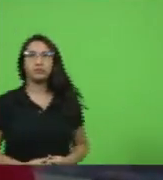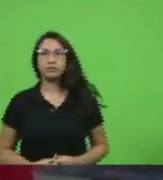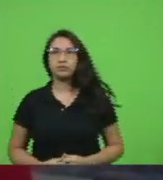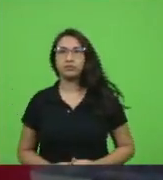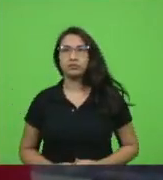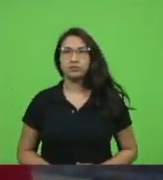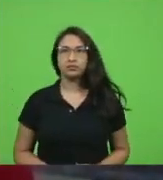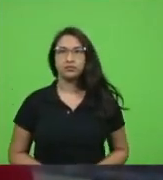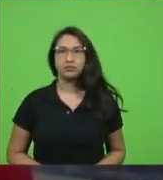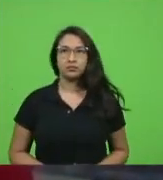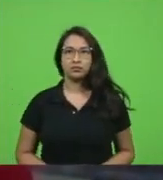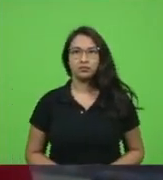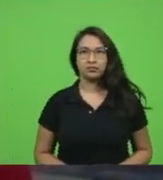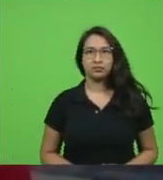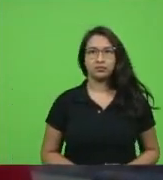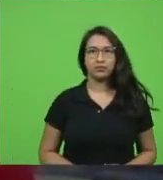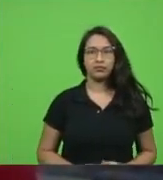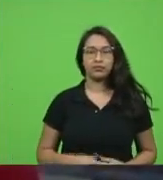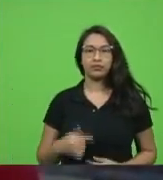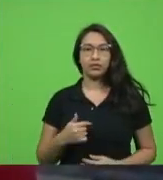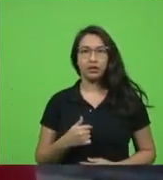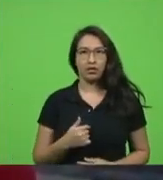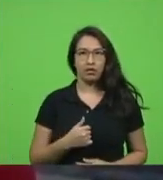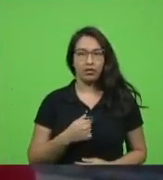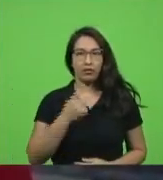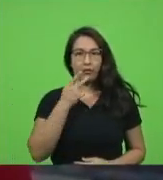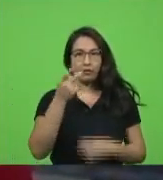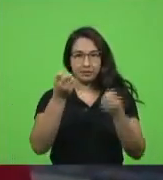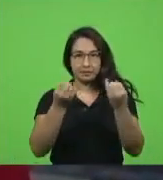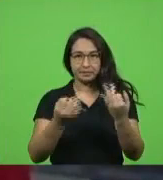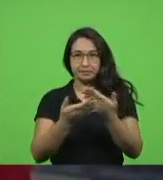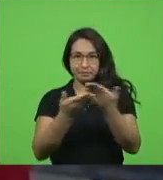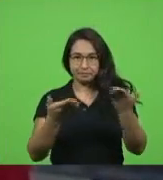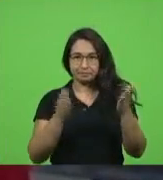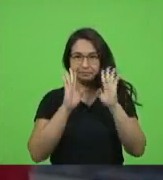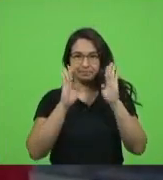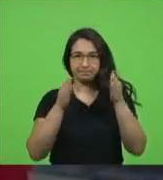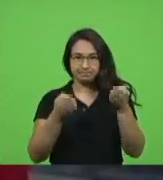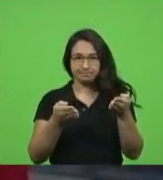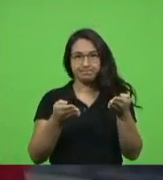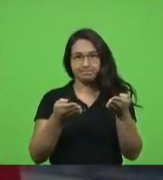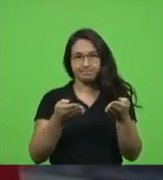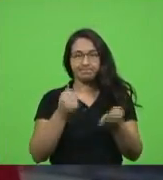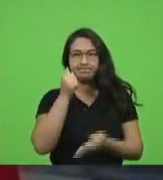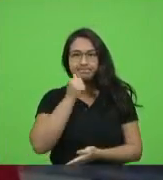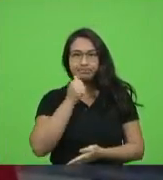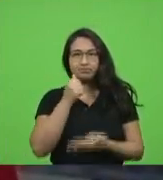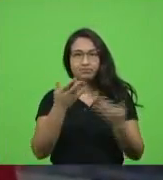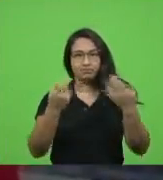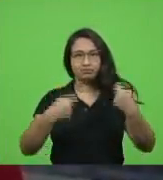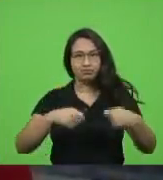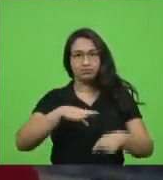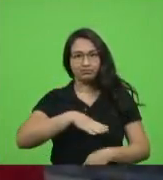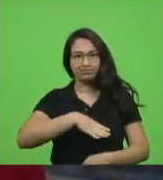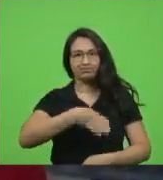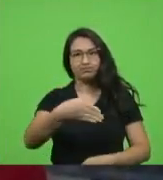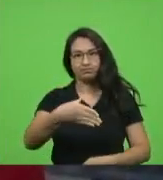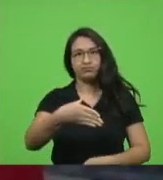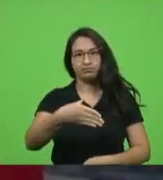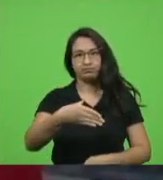meu recado para as mulheres é muito claro tenha coragem tenha coragem